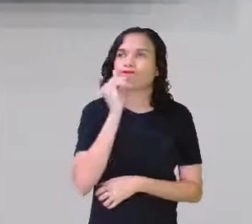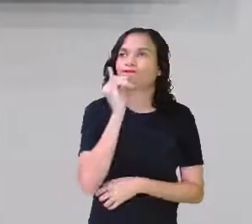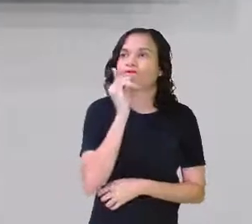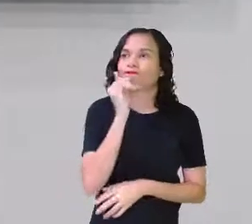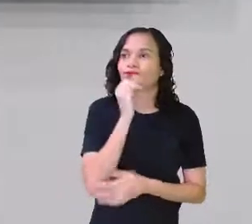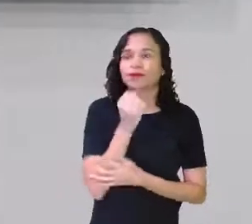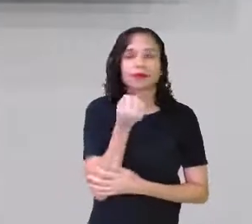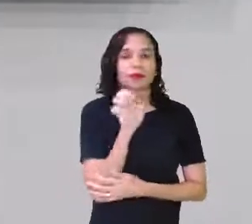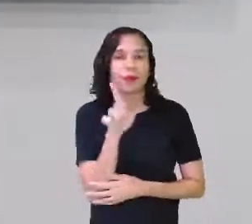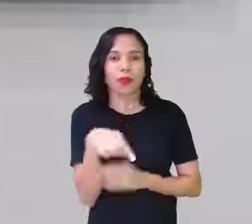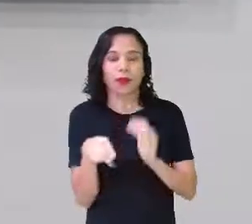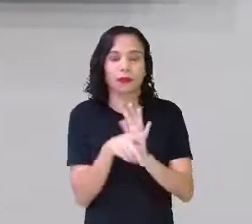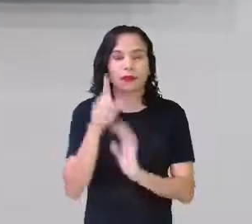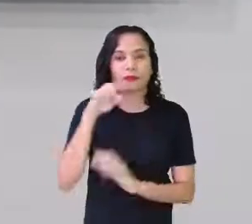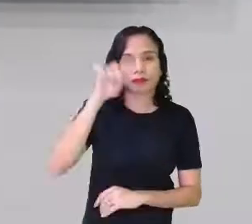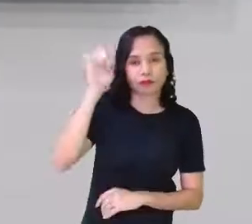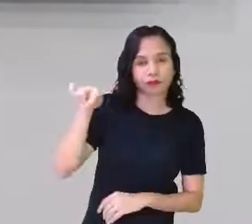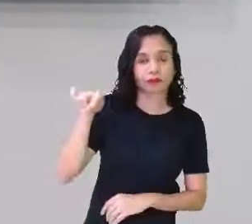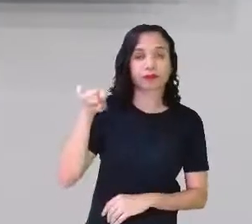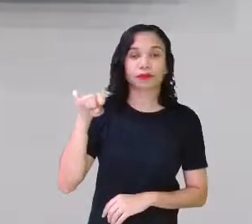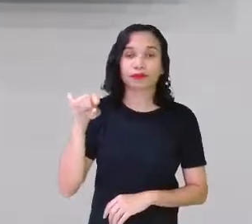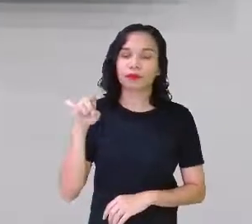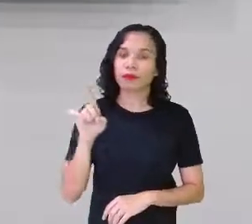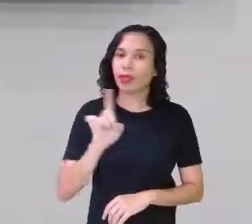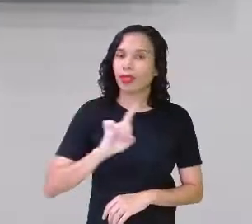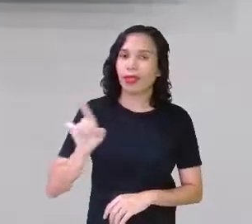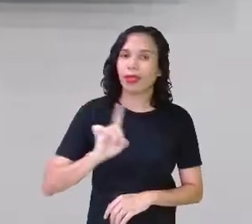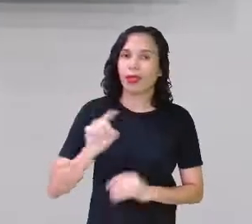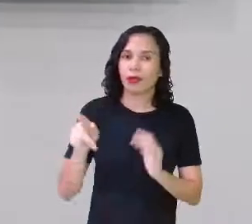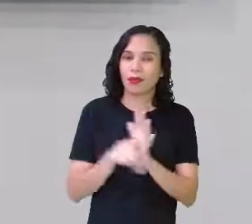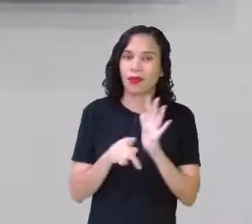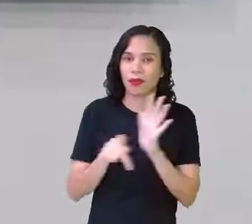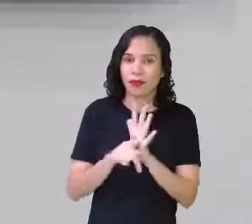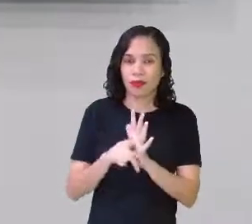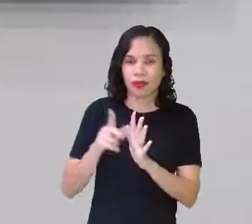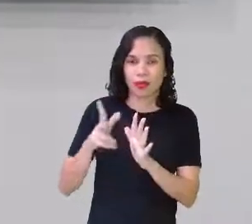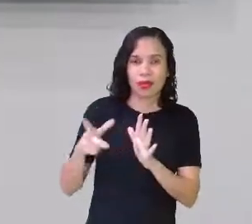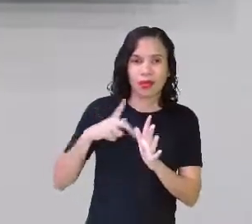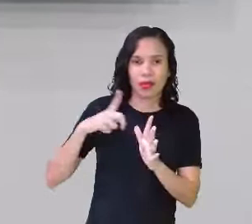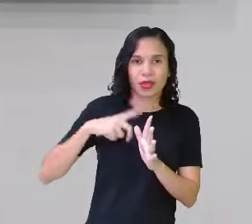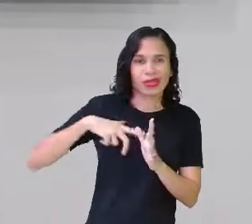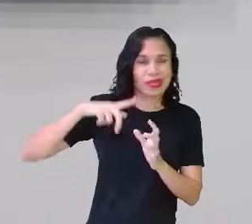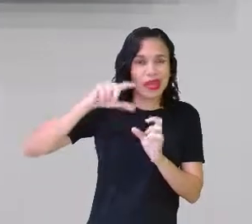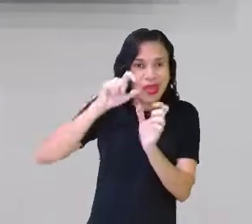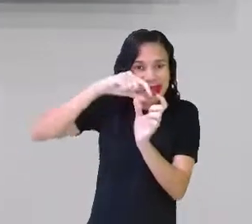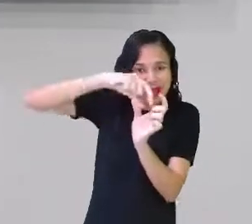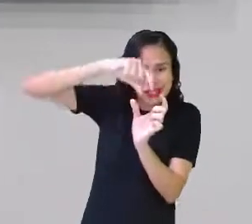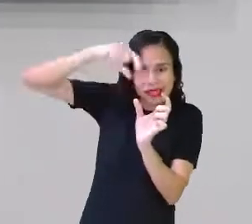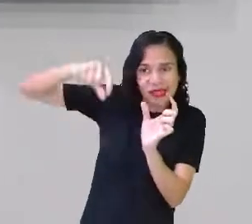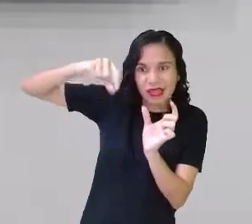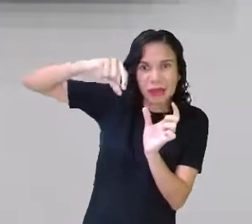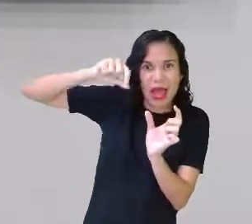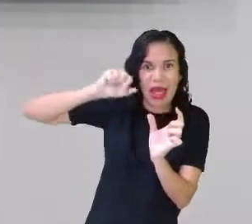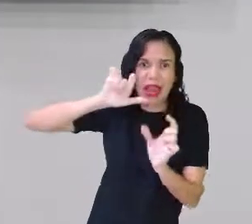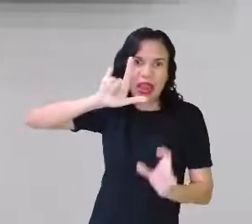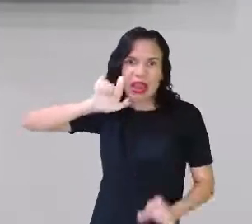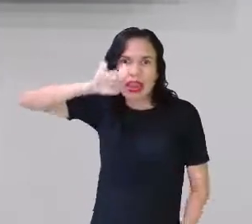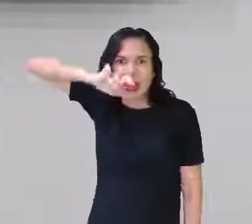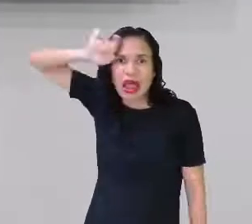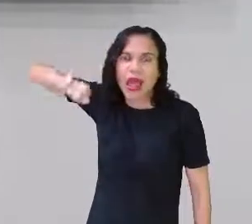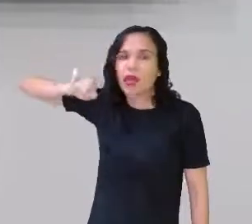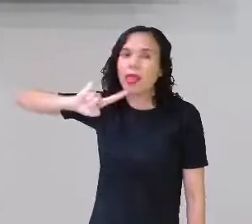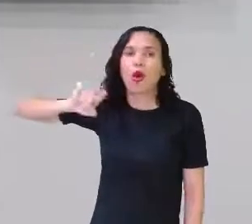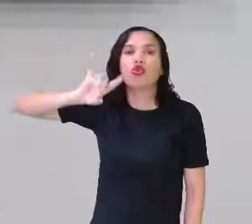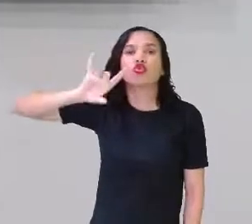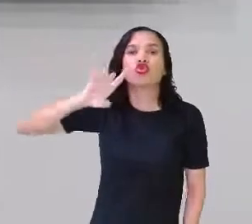exemplo, se aqui fosse o circunflexo. Não é para colocar em cima da sílaba toda. Lé, não. É só